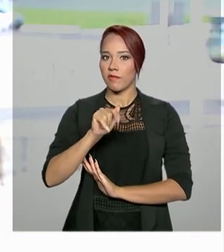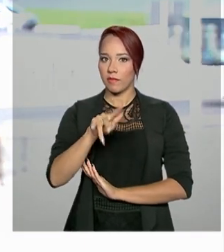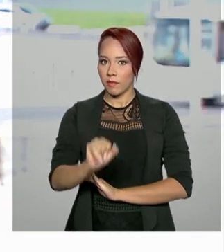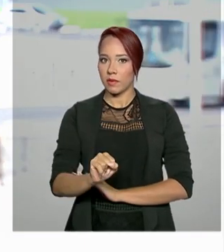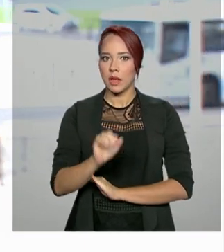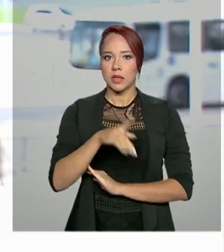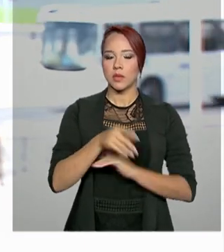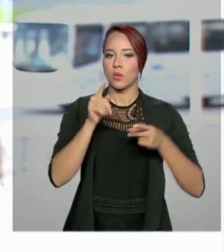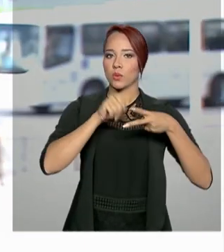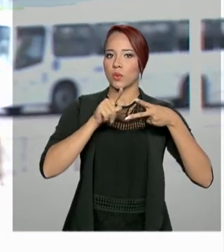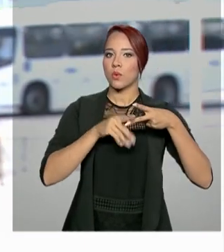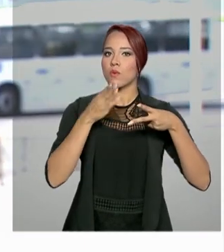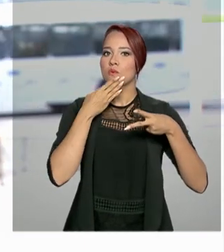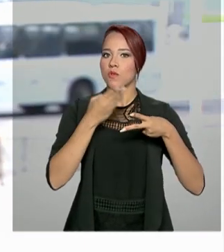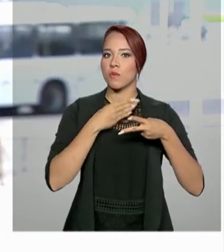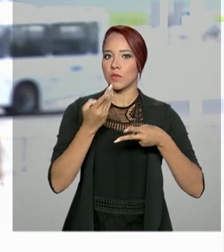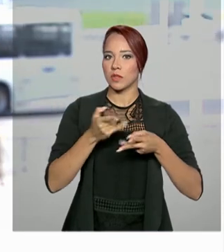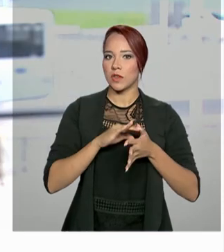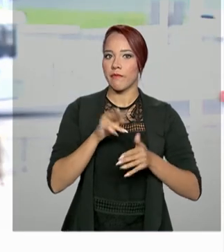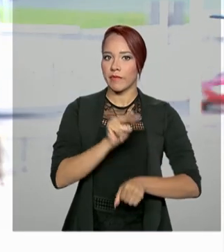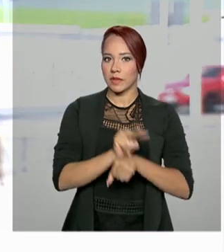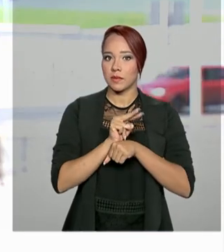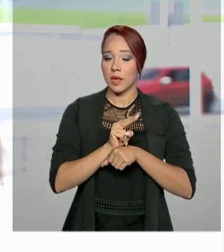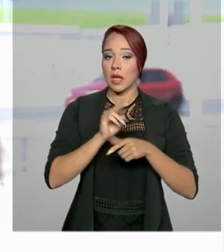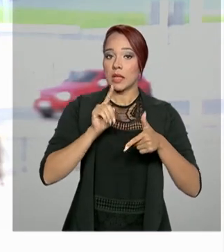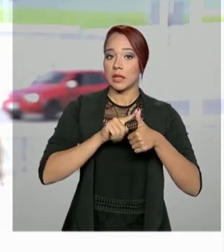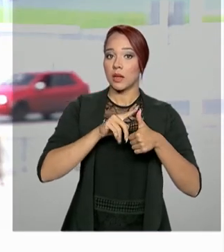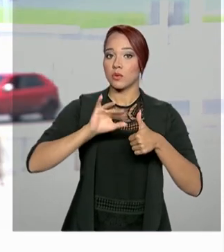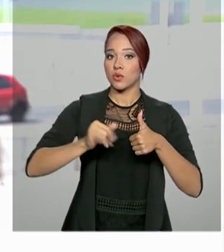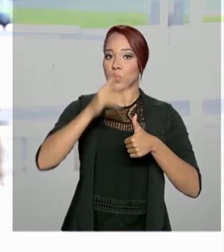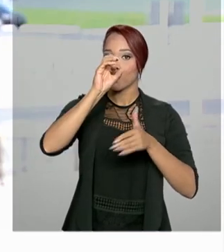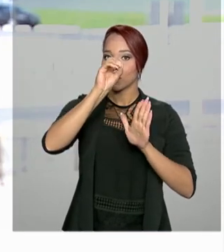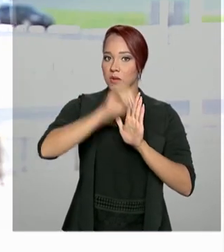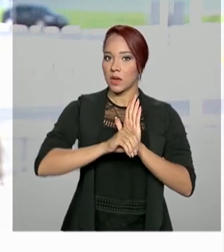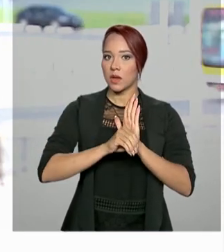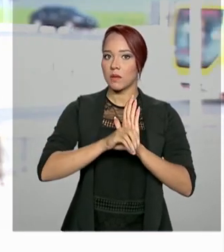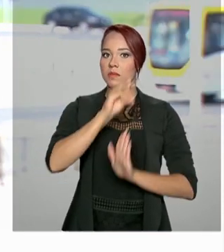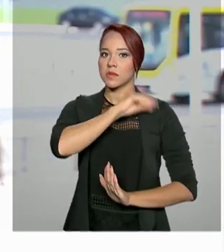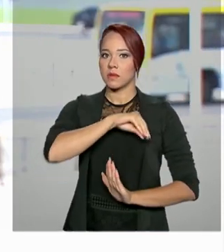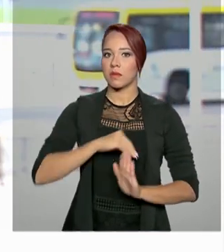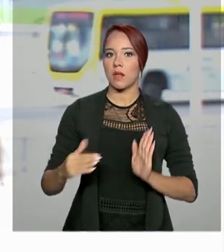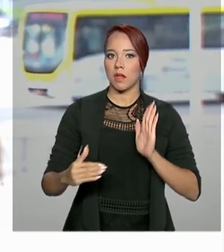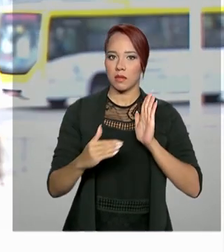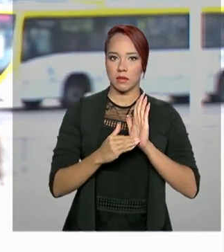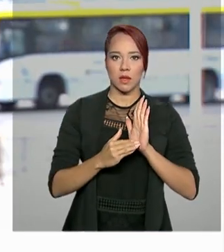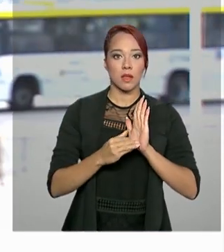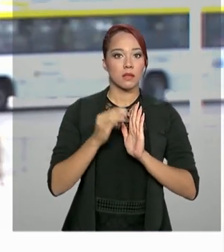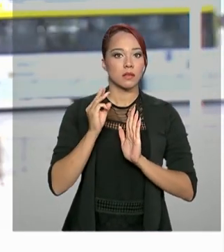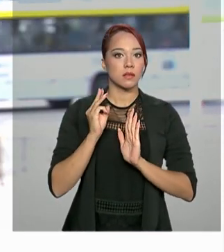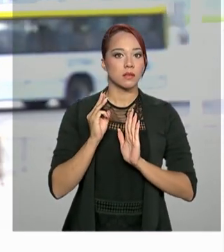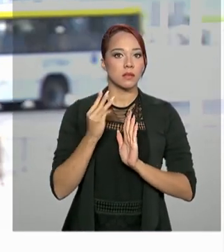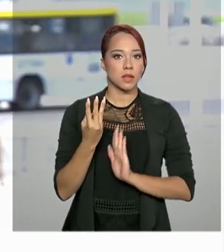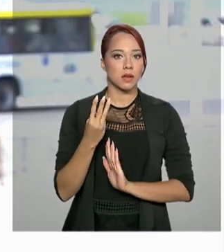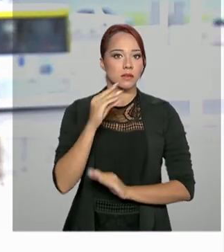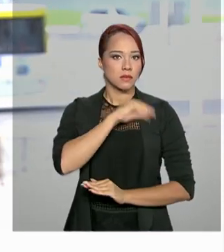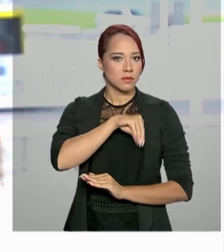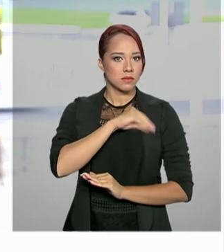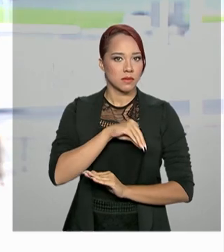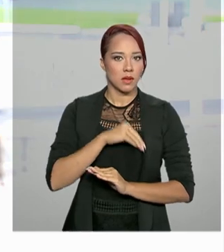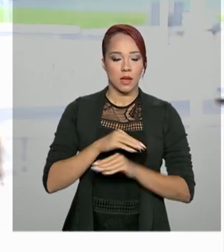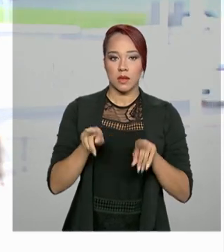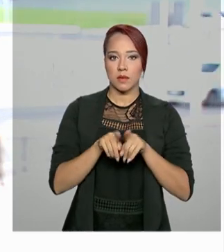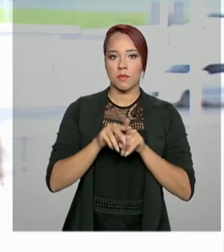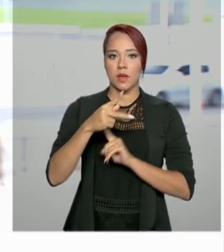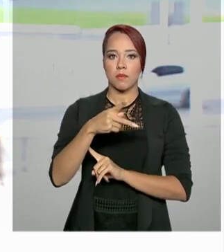modalidades de financiamento, o FIES com juros zero para quem tem renda mensal per capita familiar de até 3 salários mínimos e o